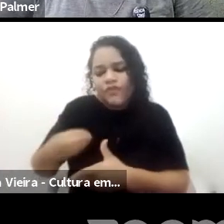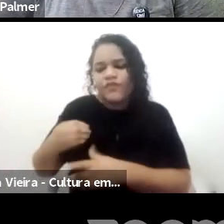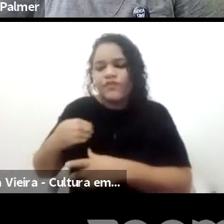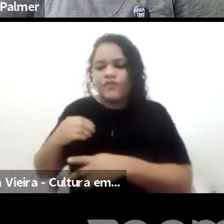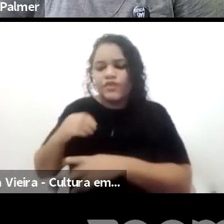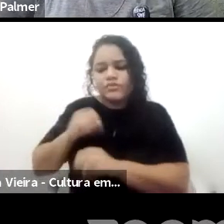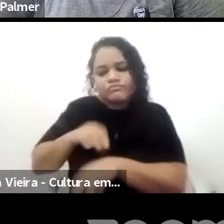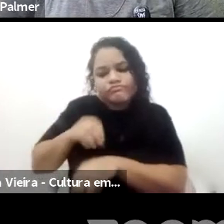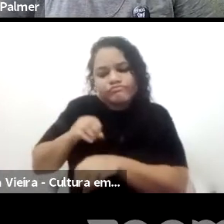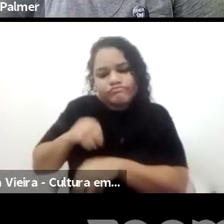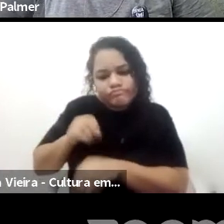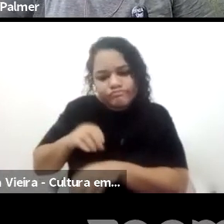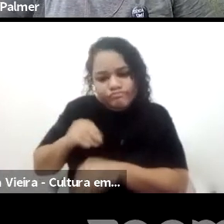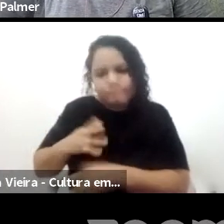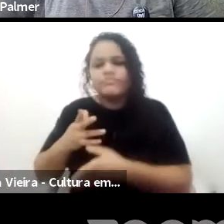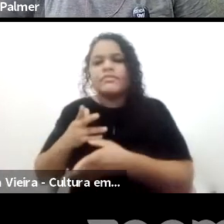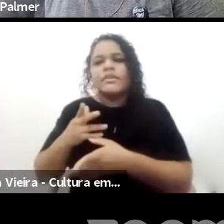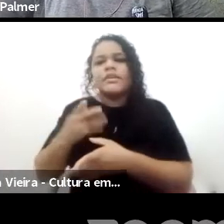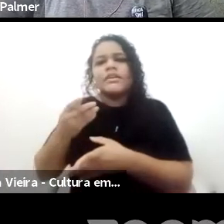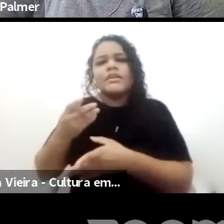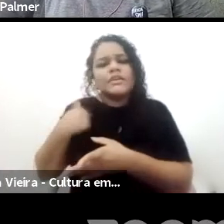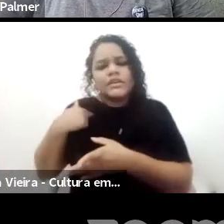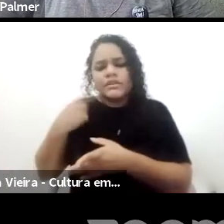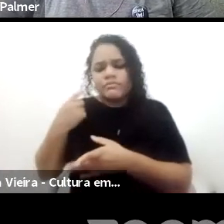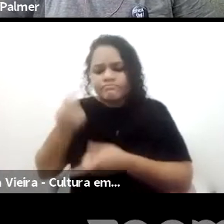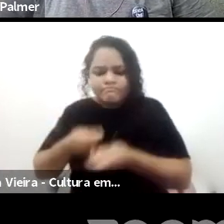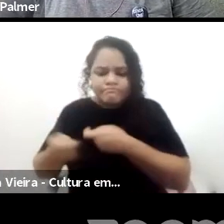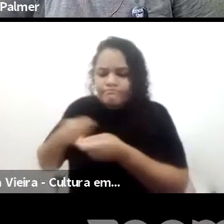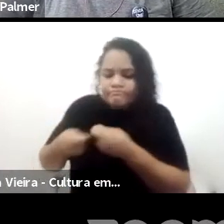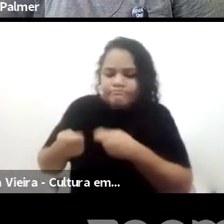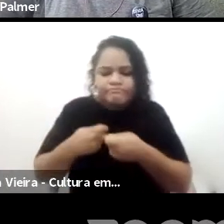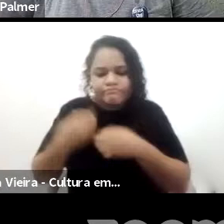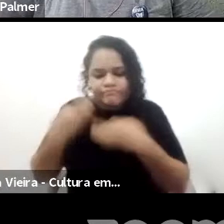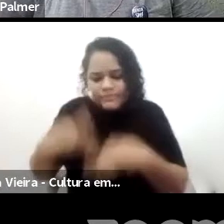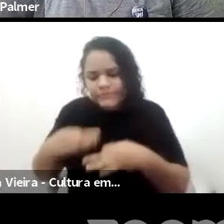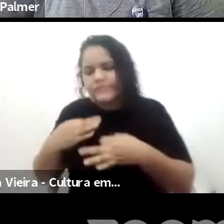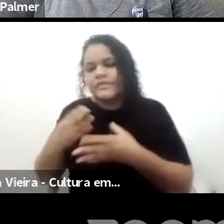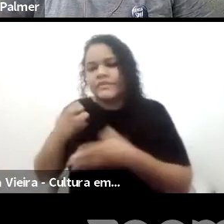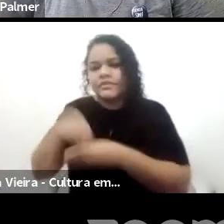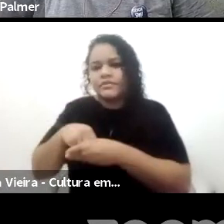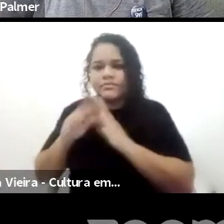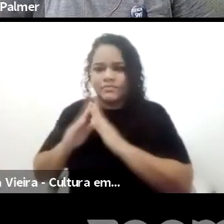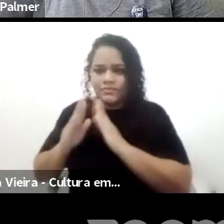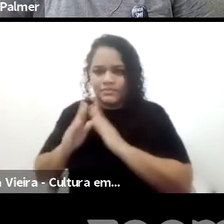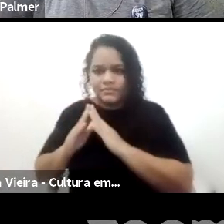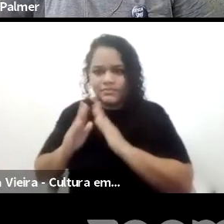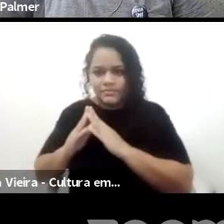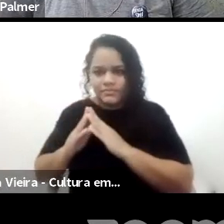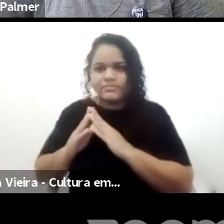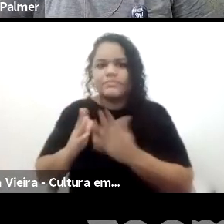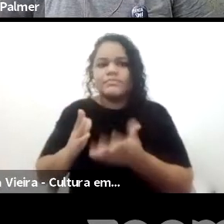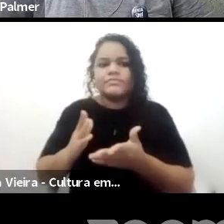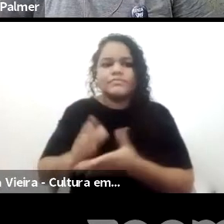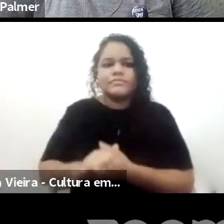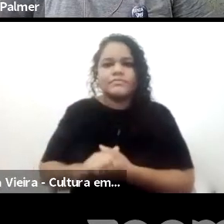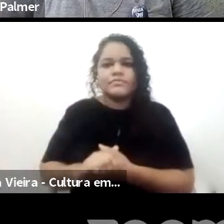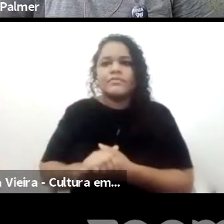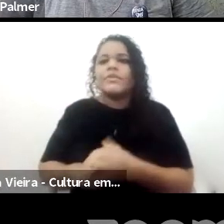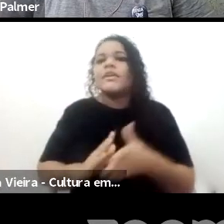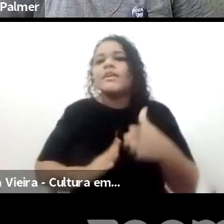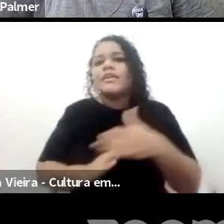casas. Não são estreitos os limites desta ciência, como muitos julgam, querendo-a fazer